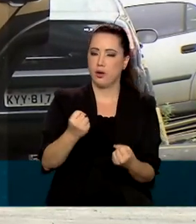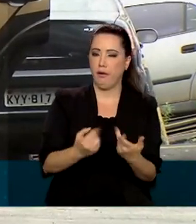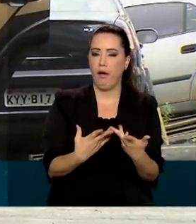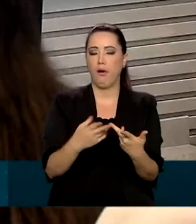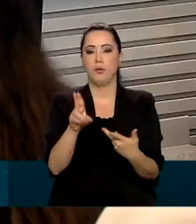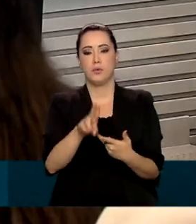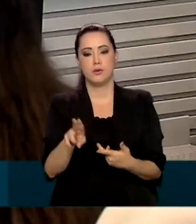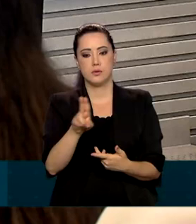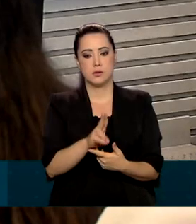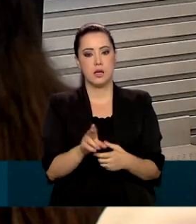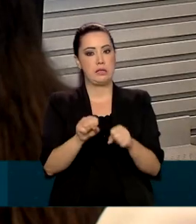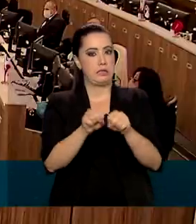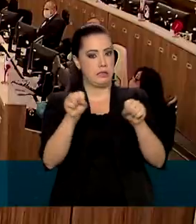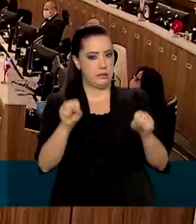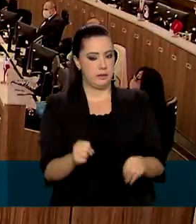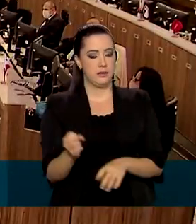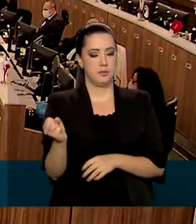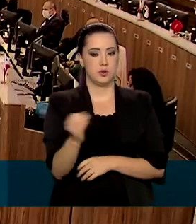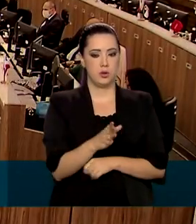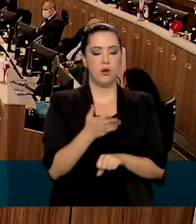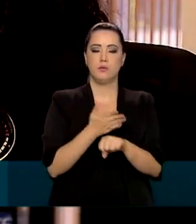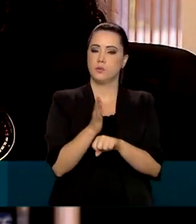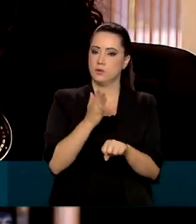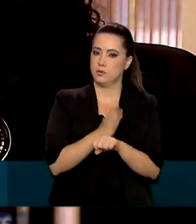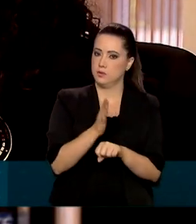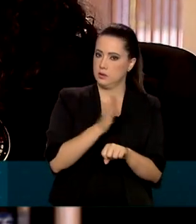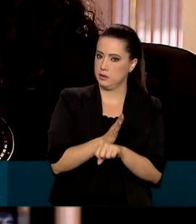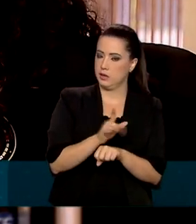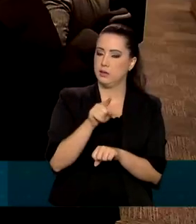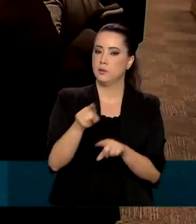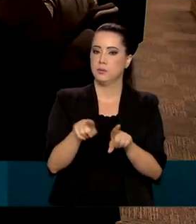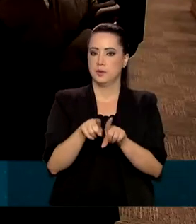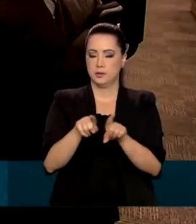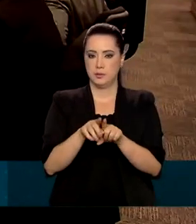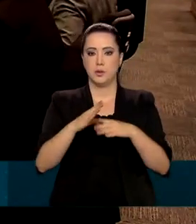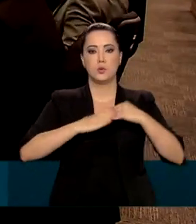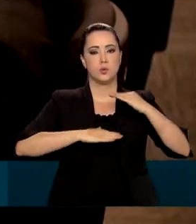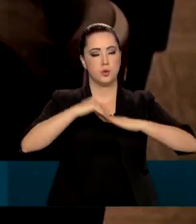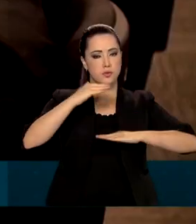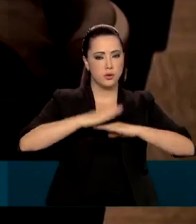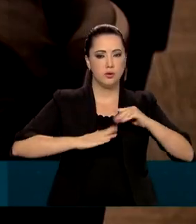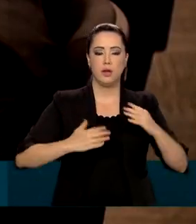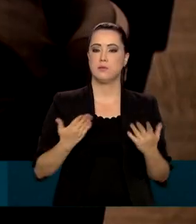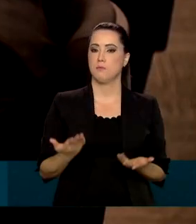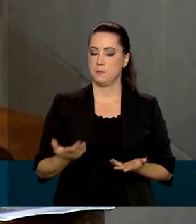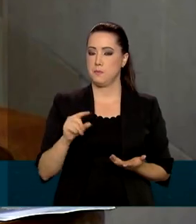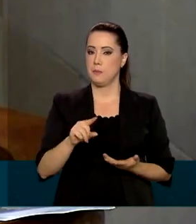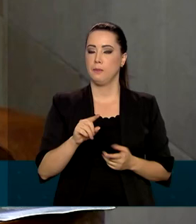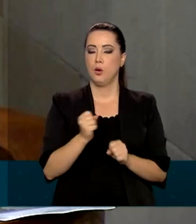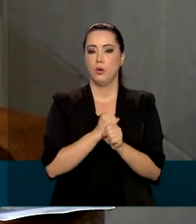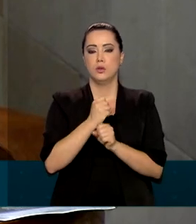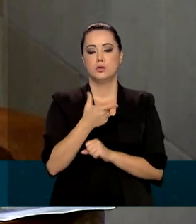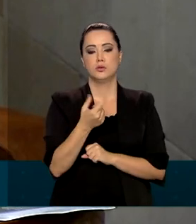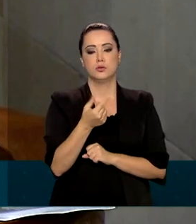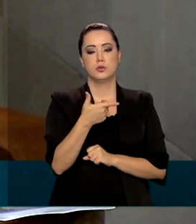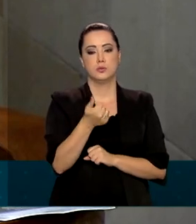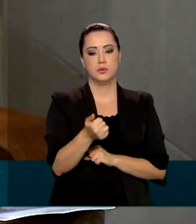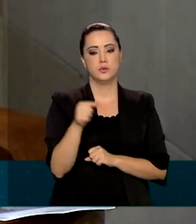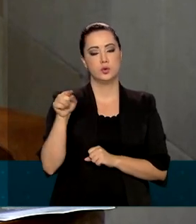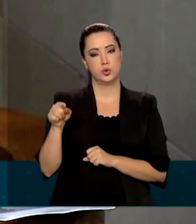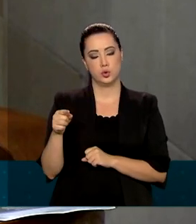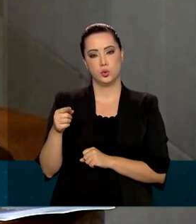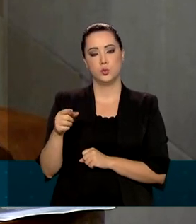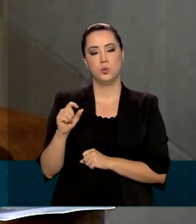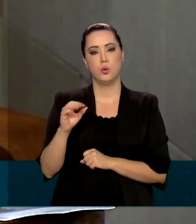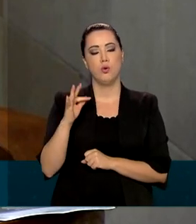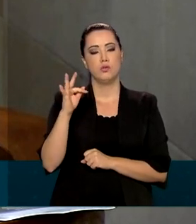implantação de sistemas e capacitação dos profissionais da área. Para 2021, o ministro da Justiça